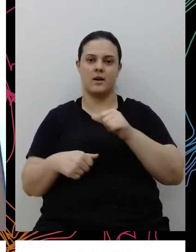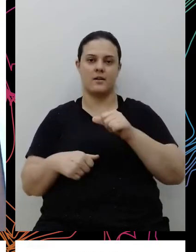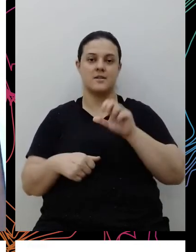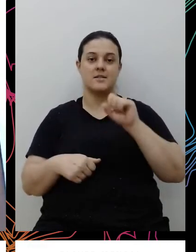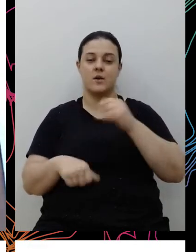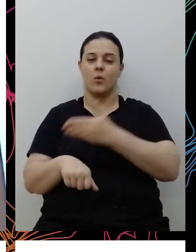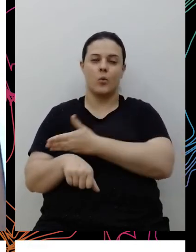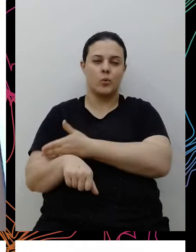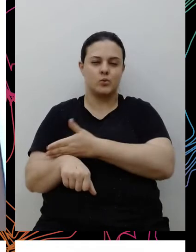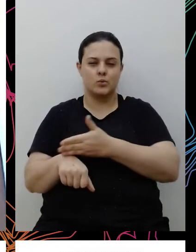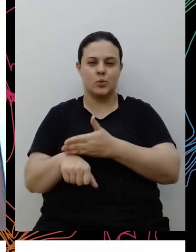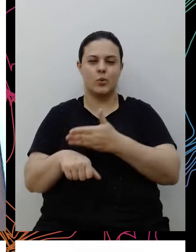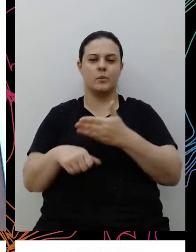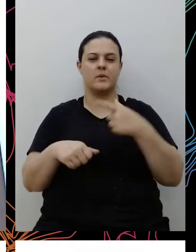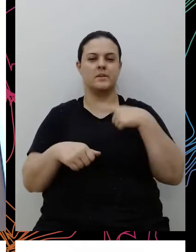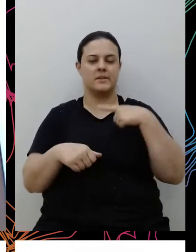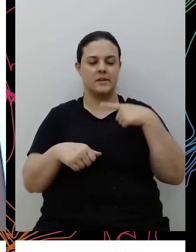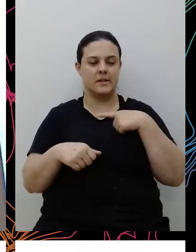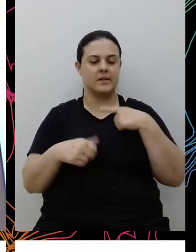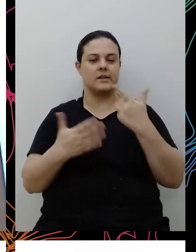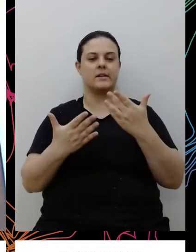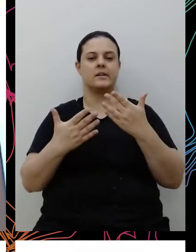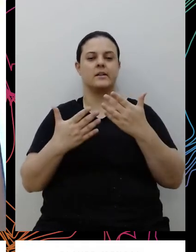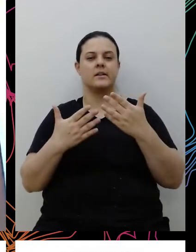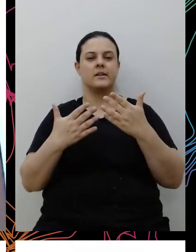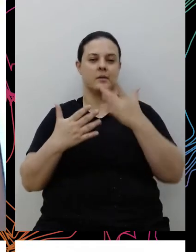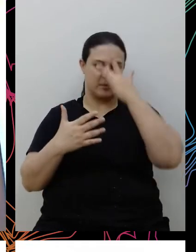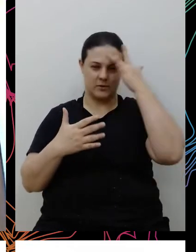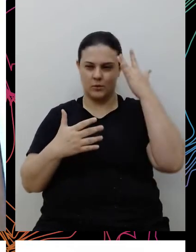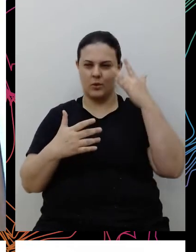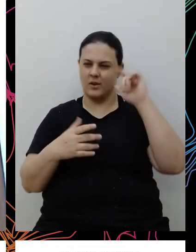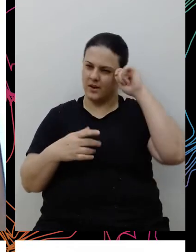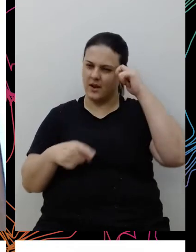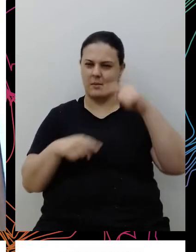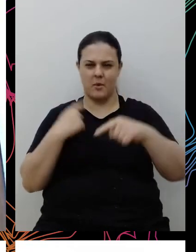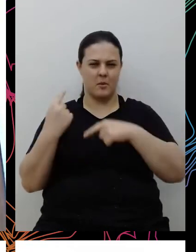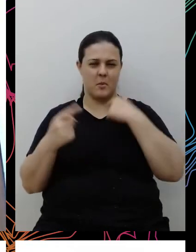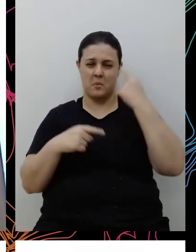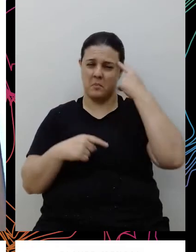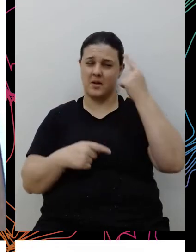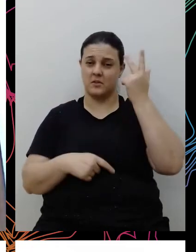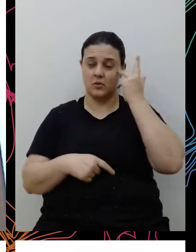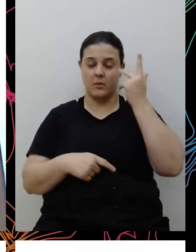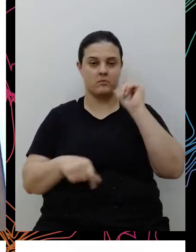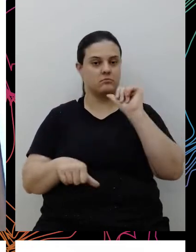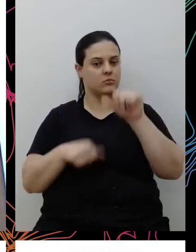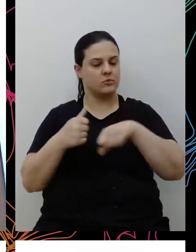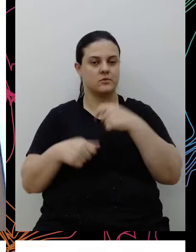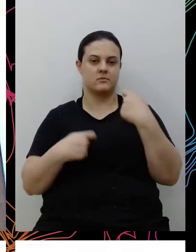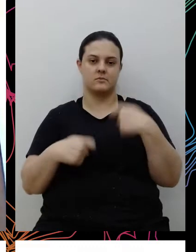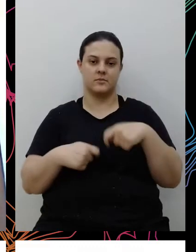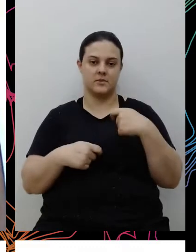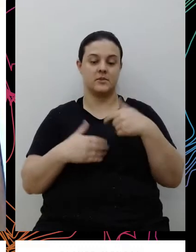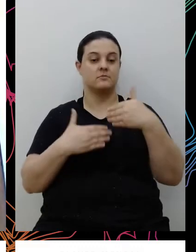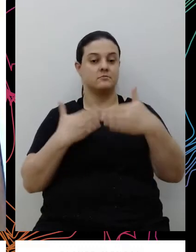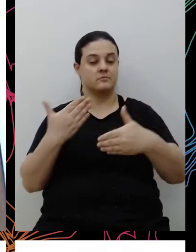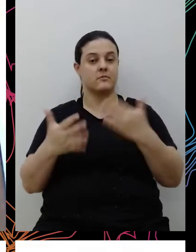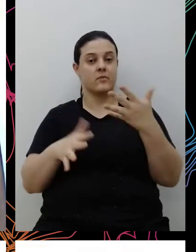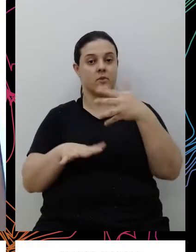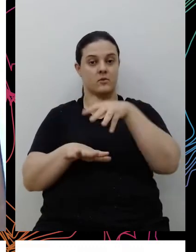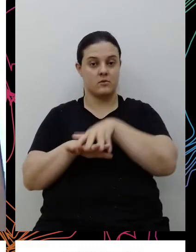violência e de normalização da morte das pessoas negras, né? E aí caminhar rumo a um cenário mais inclusivo e